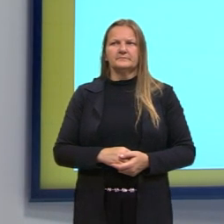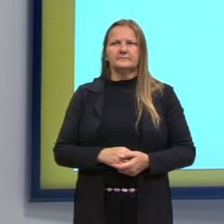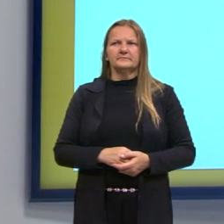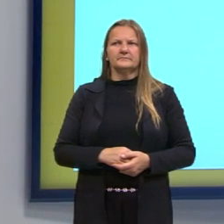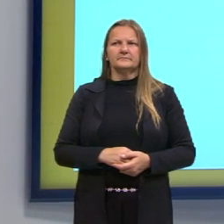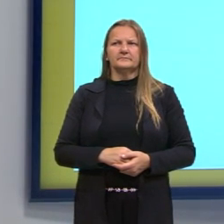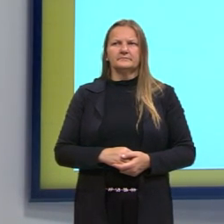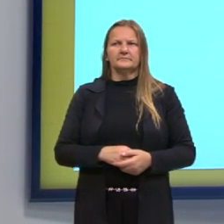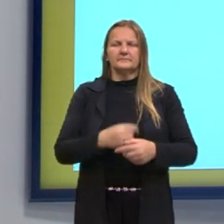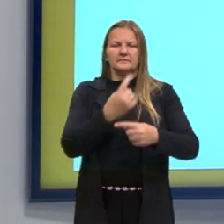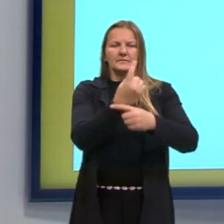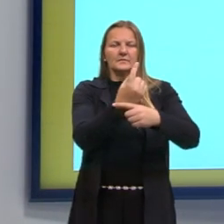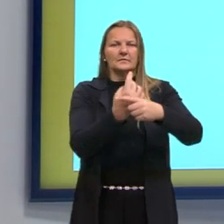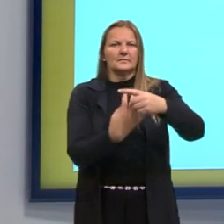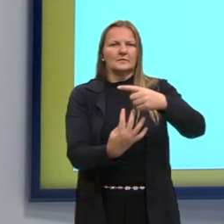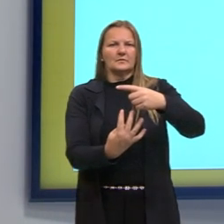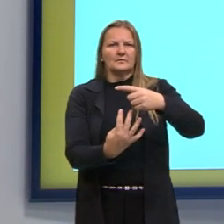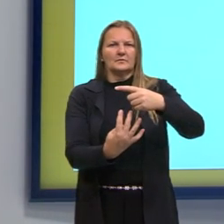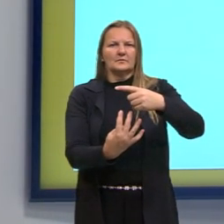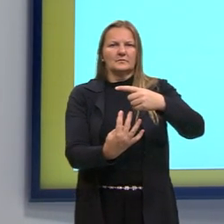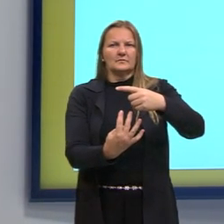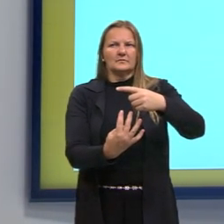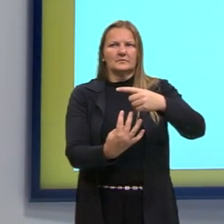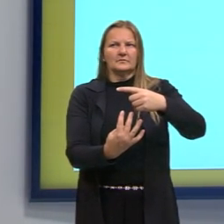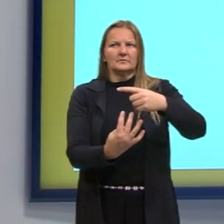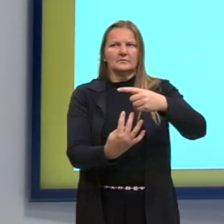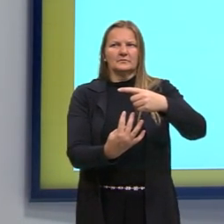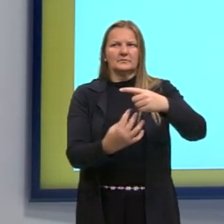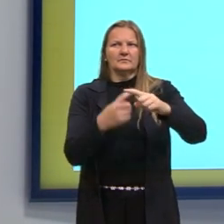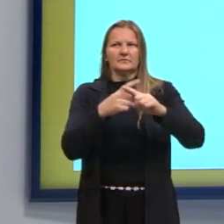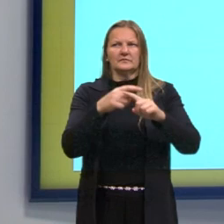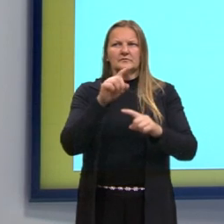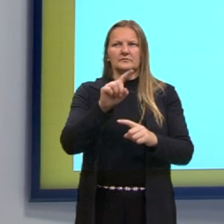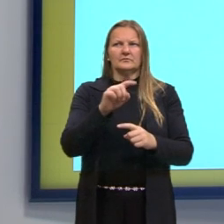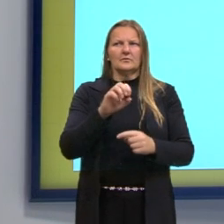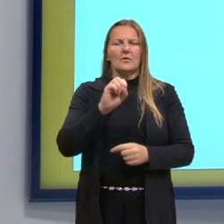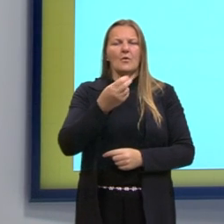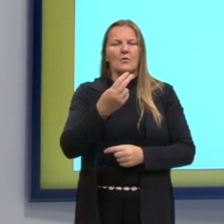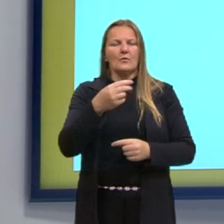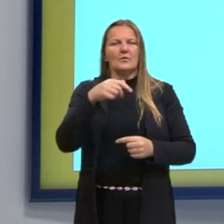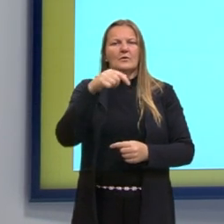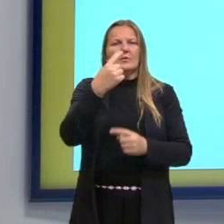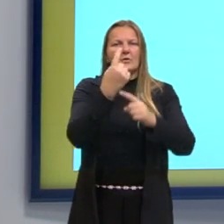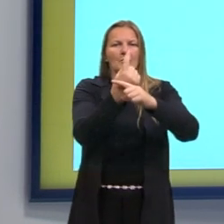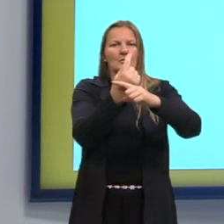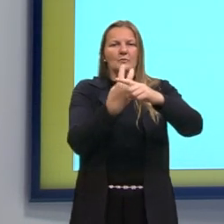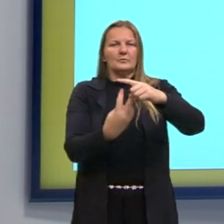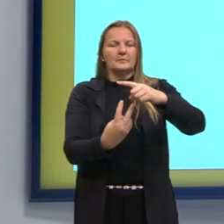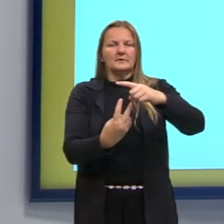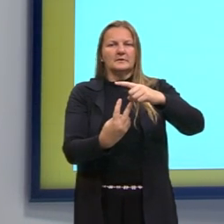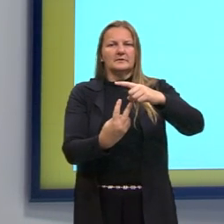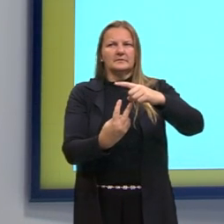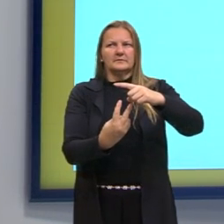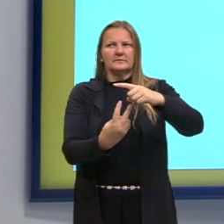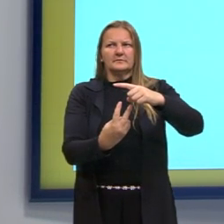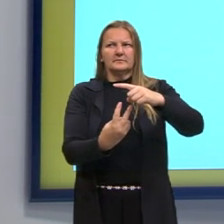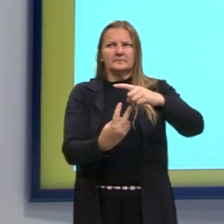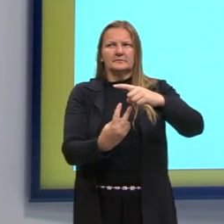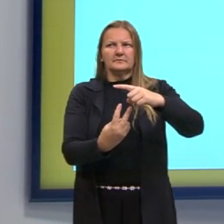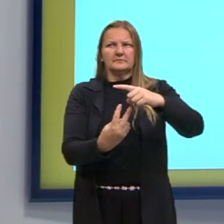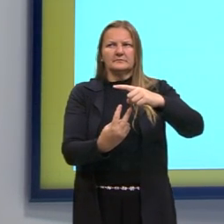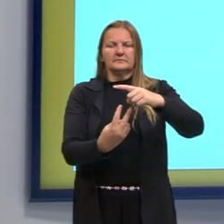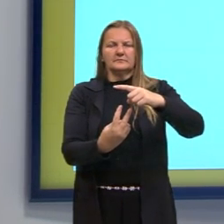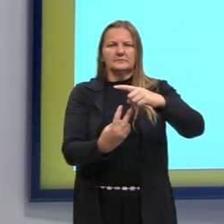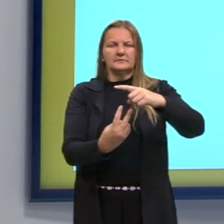né, 1 quarto do primeiro quadrado, ou então, 1 meio do quadrado anterior, que é 1 meio